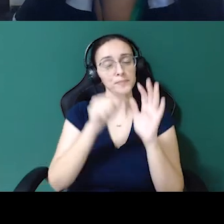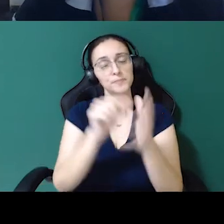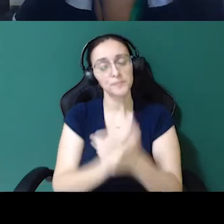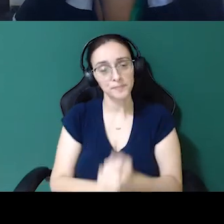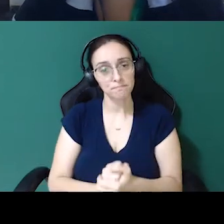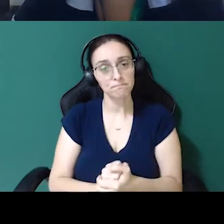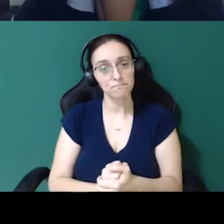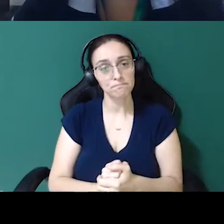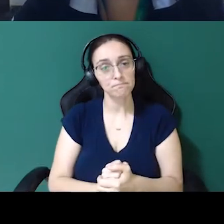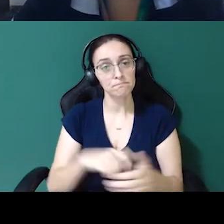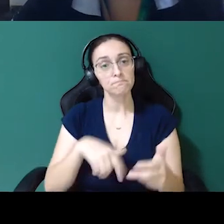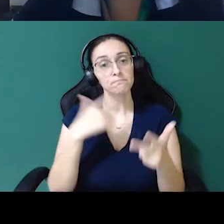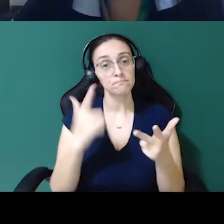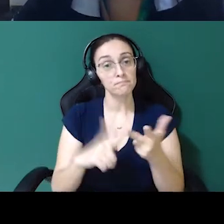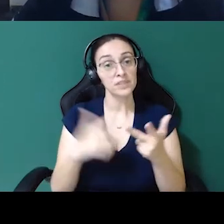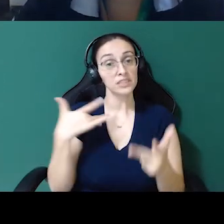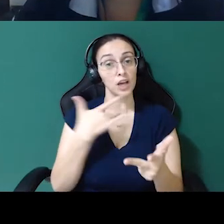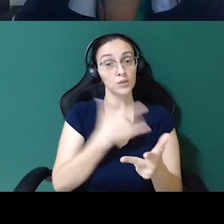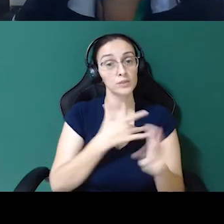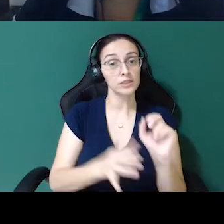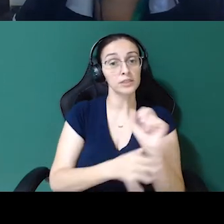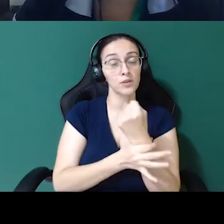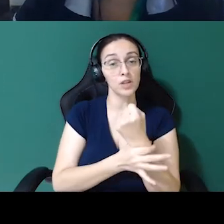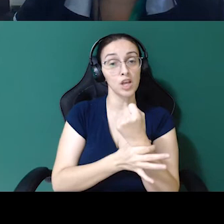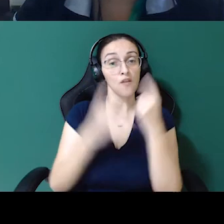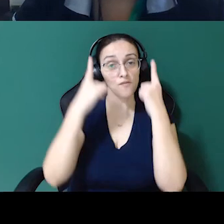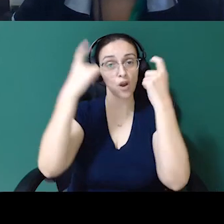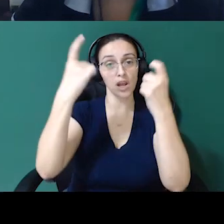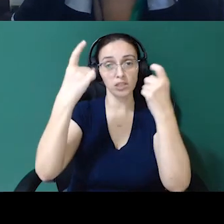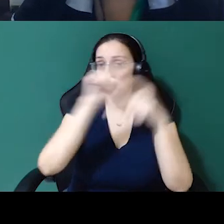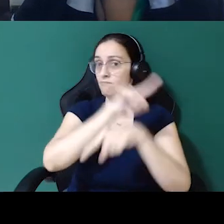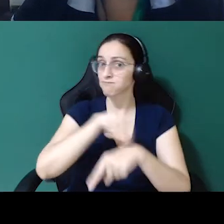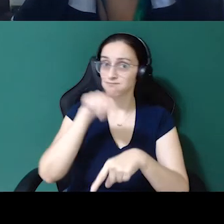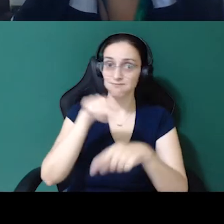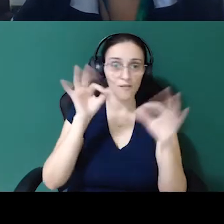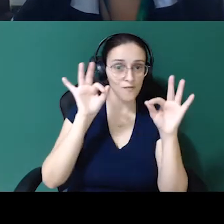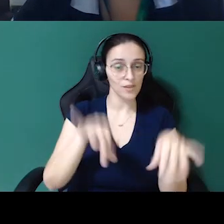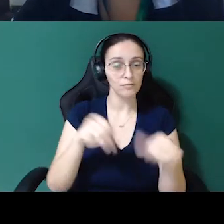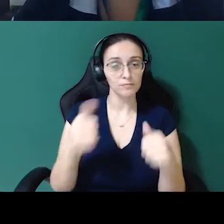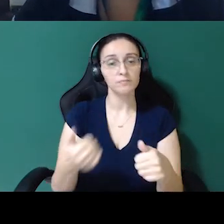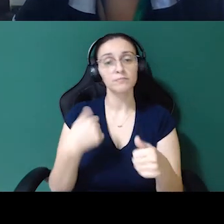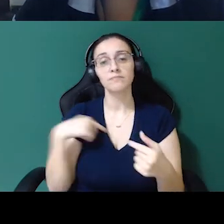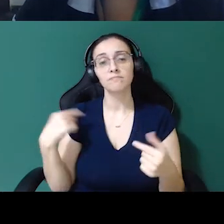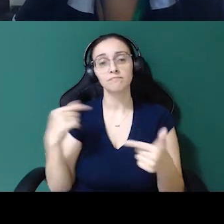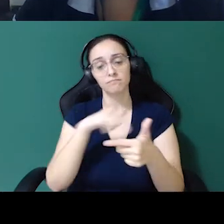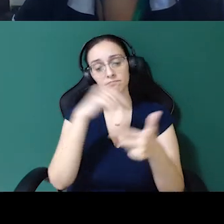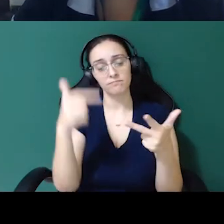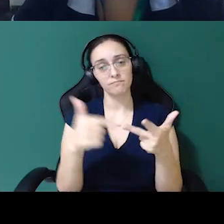O passo três é saúde, segurança e fim da violência, que entra num critério mais